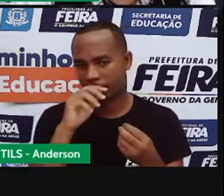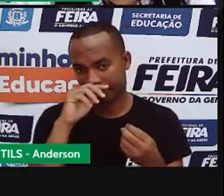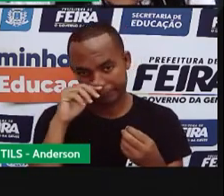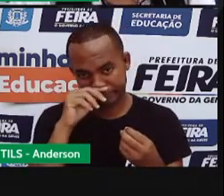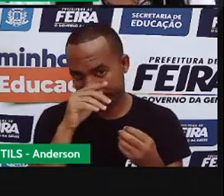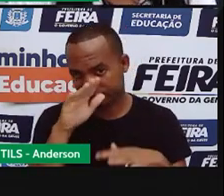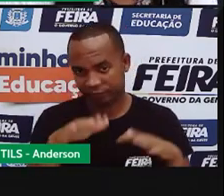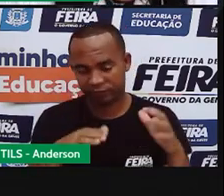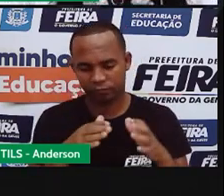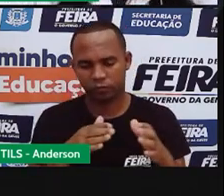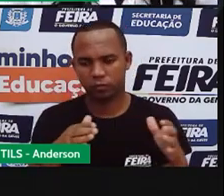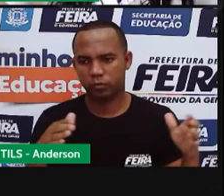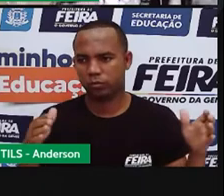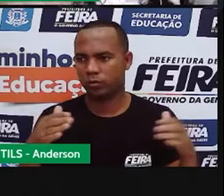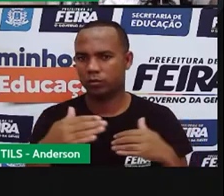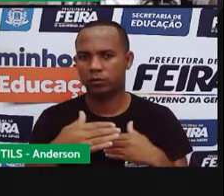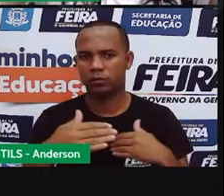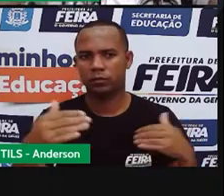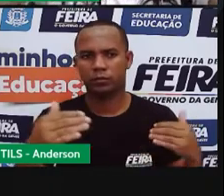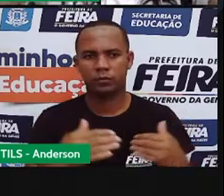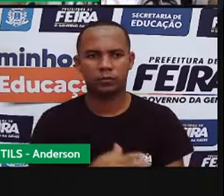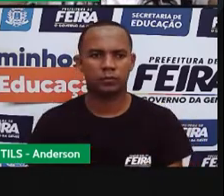Expandir é quando faz isso.